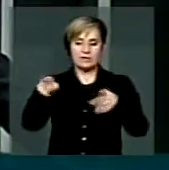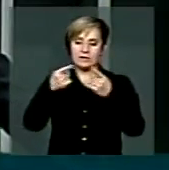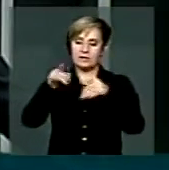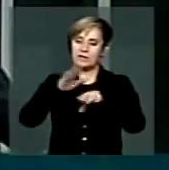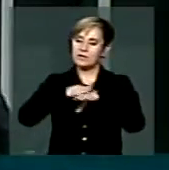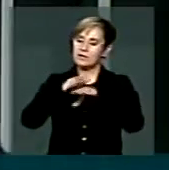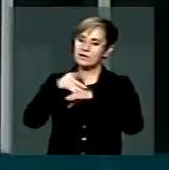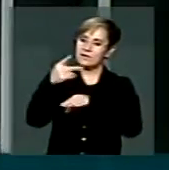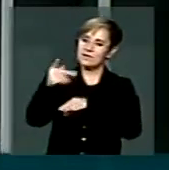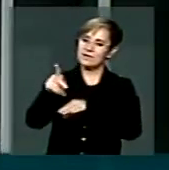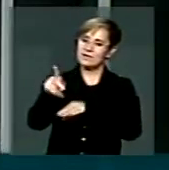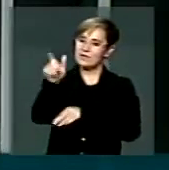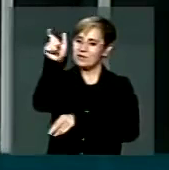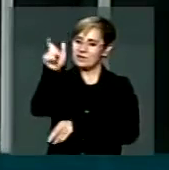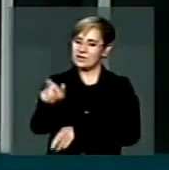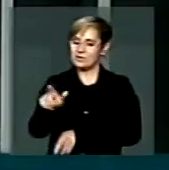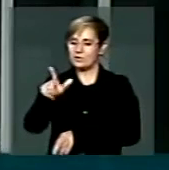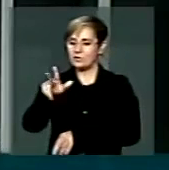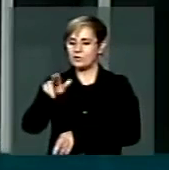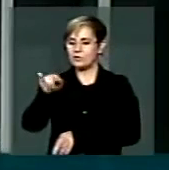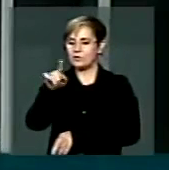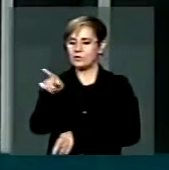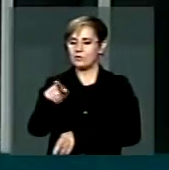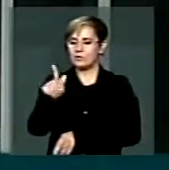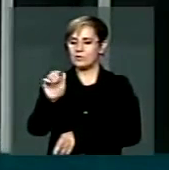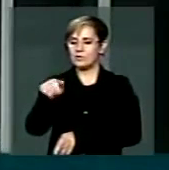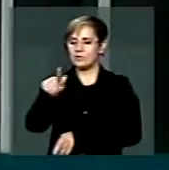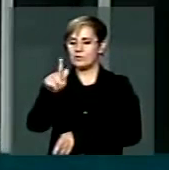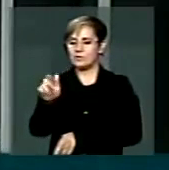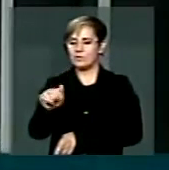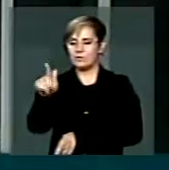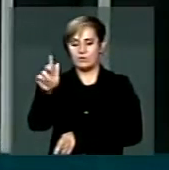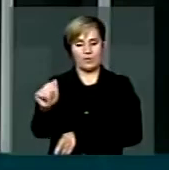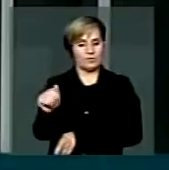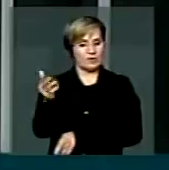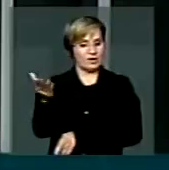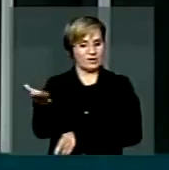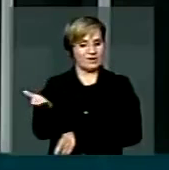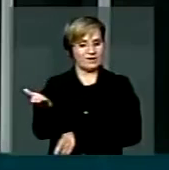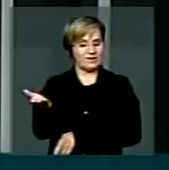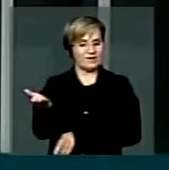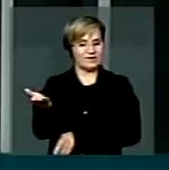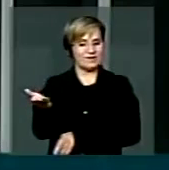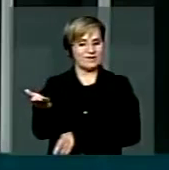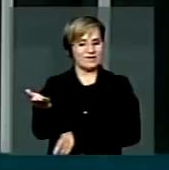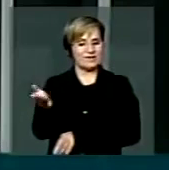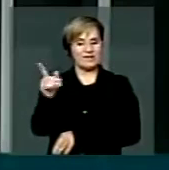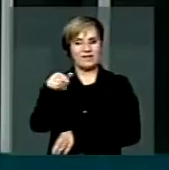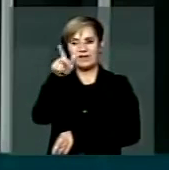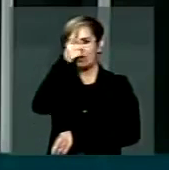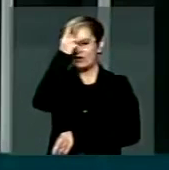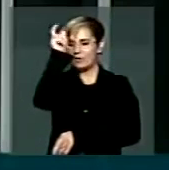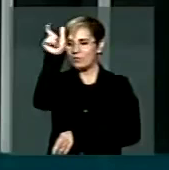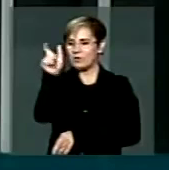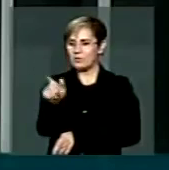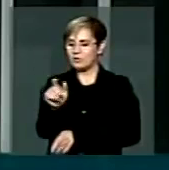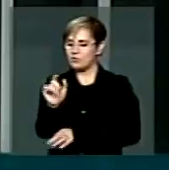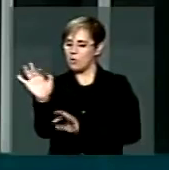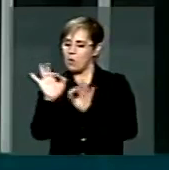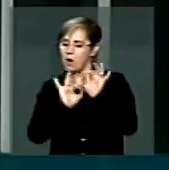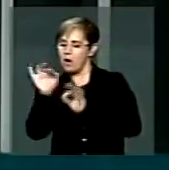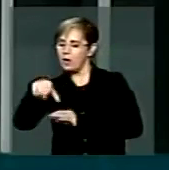esse Luiz Gonzaga, ele foi uma pessoa que foi talhada por Deus.